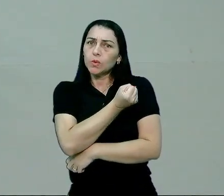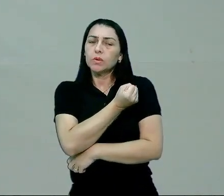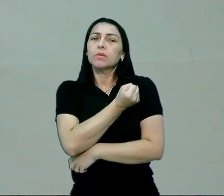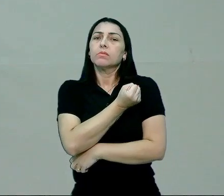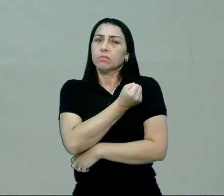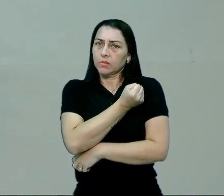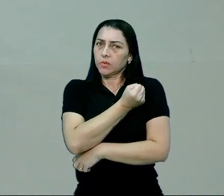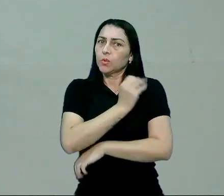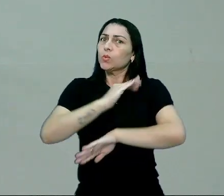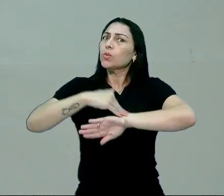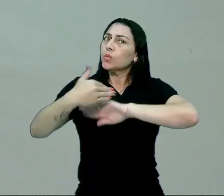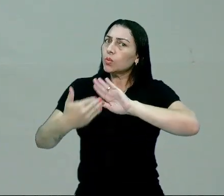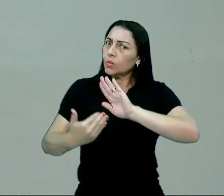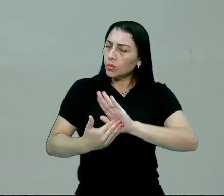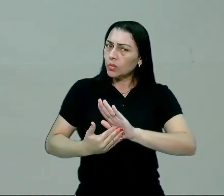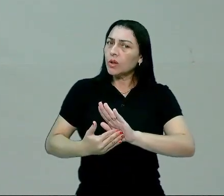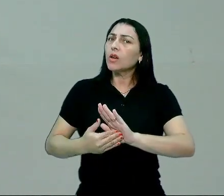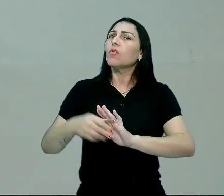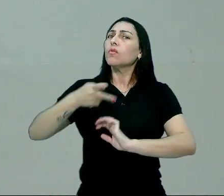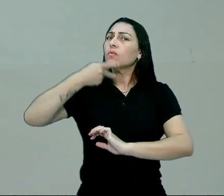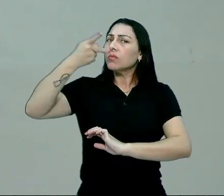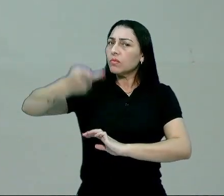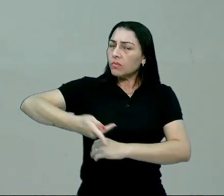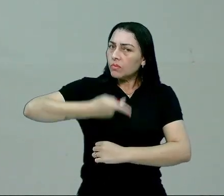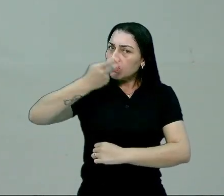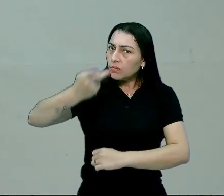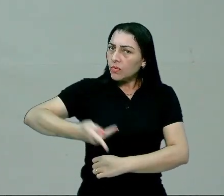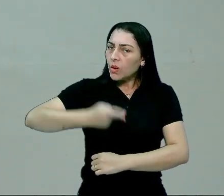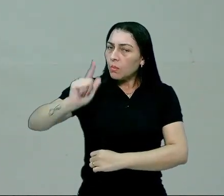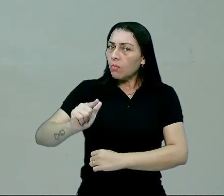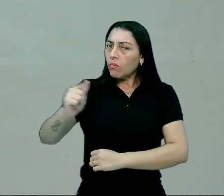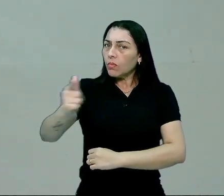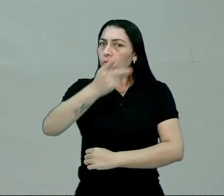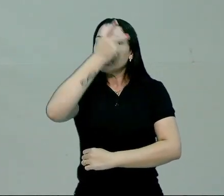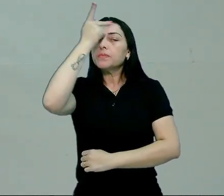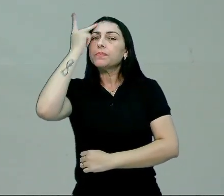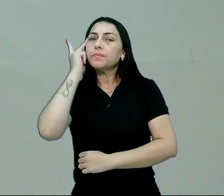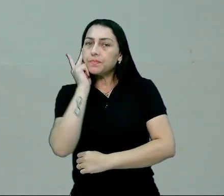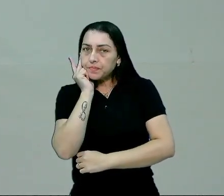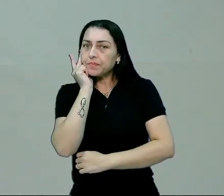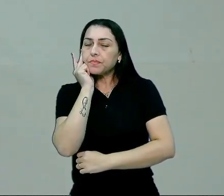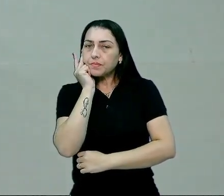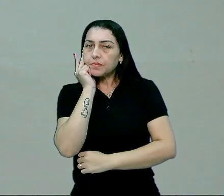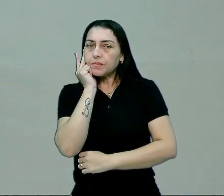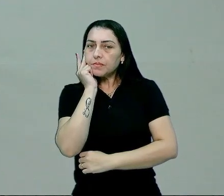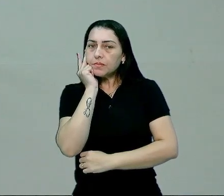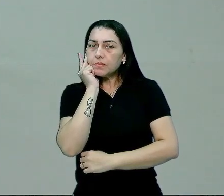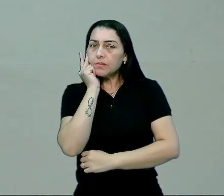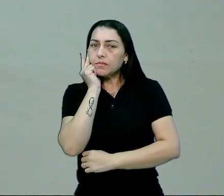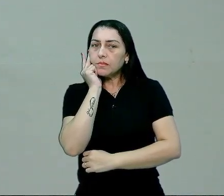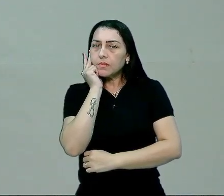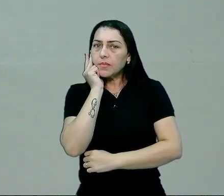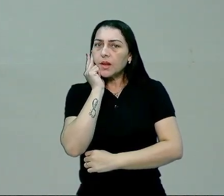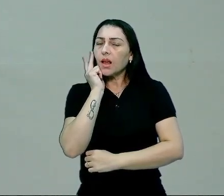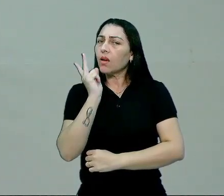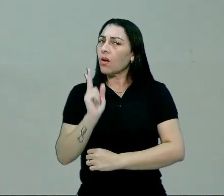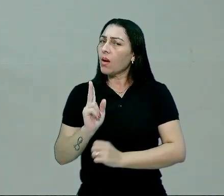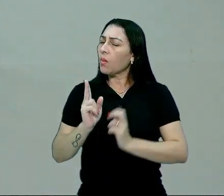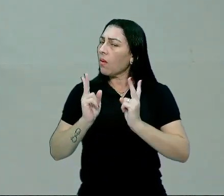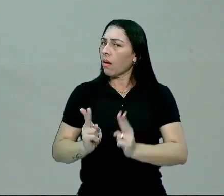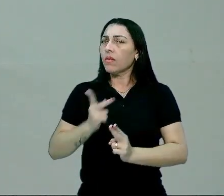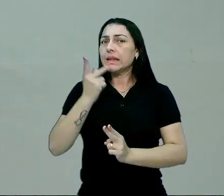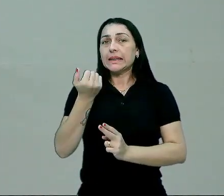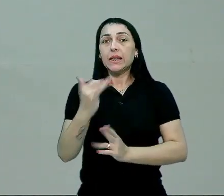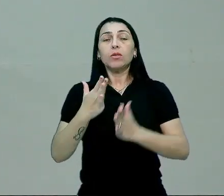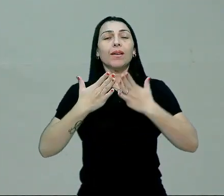Será que tudo aquilo que eu vou falar para uma outra pessoa, seria a mesma fala